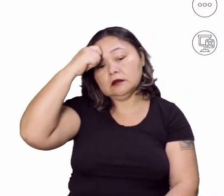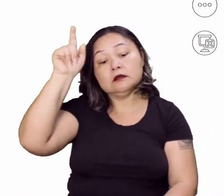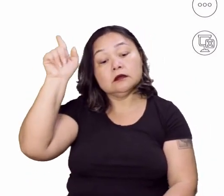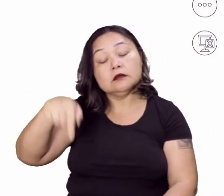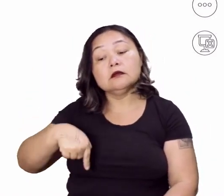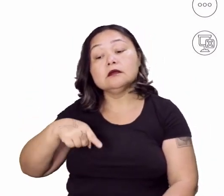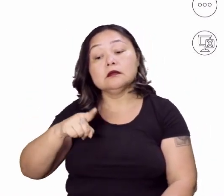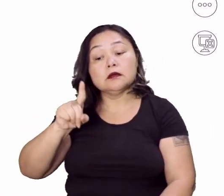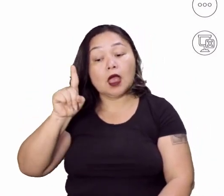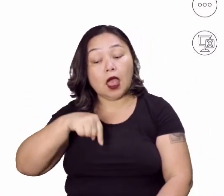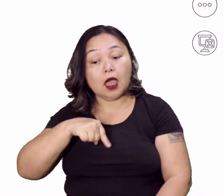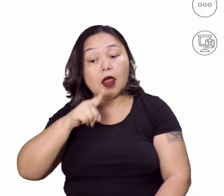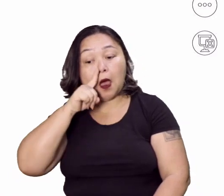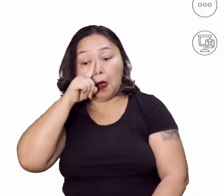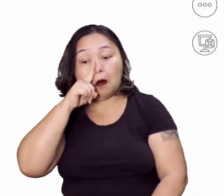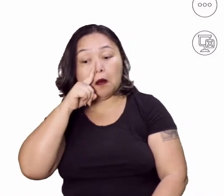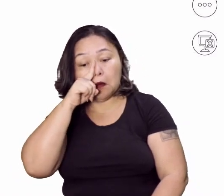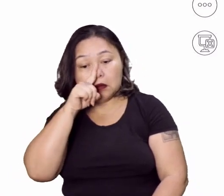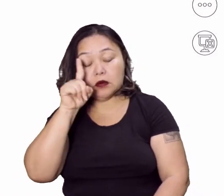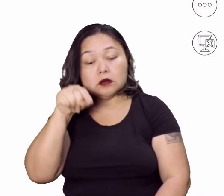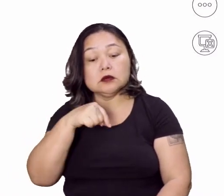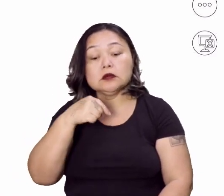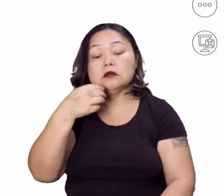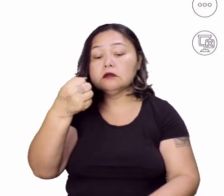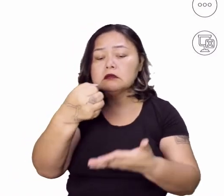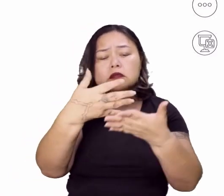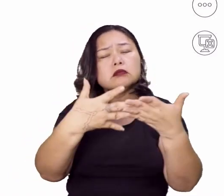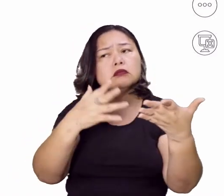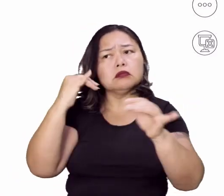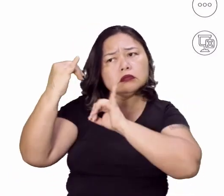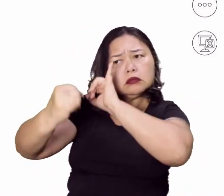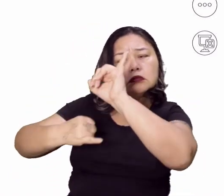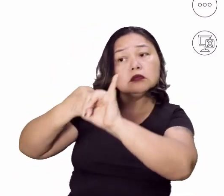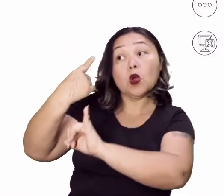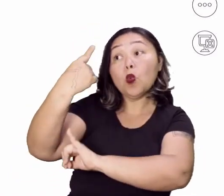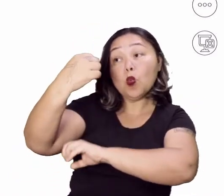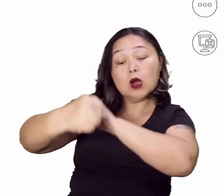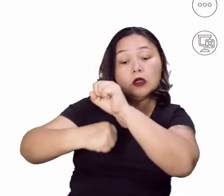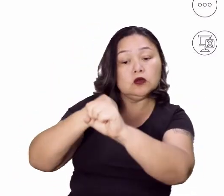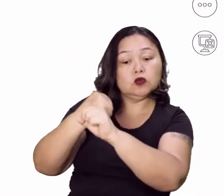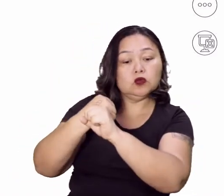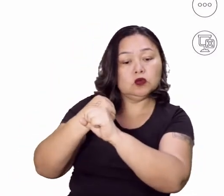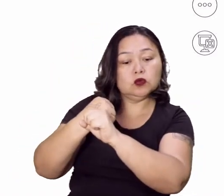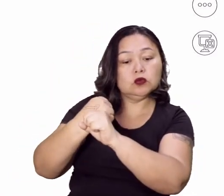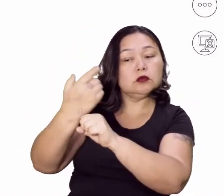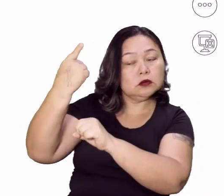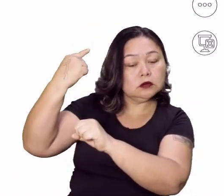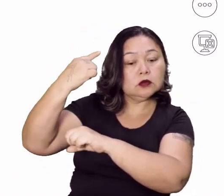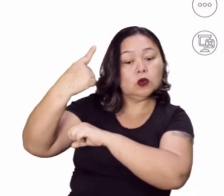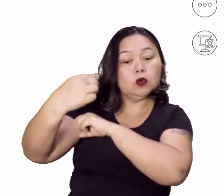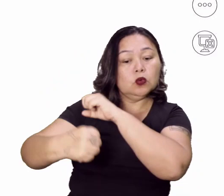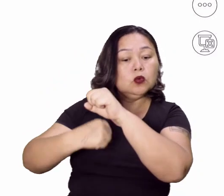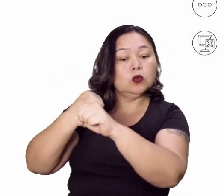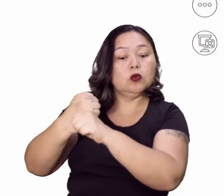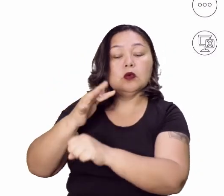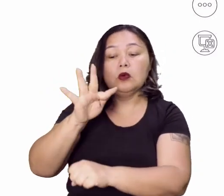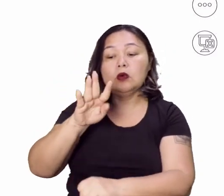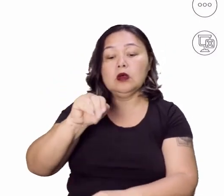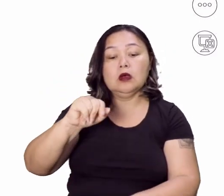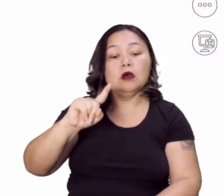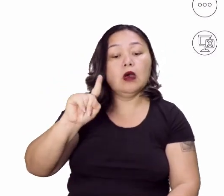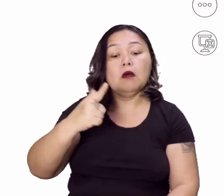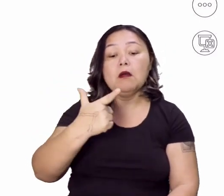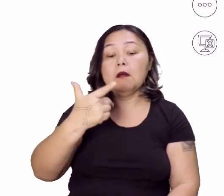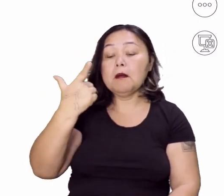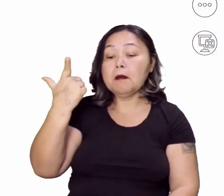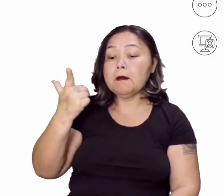seriam uma grande ameaça. Então, há relatos de que, em apenas um ano, naquela época, o FBI matou